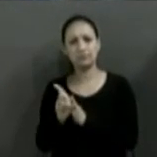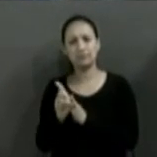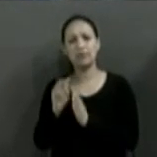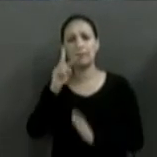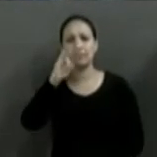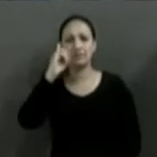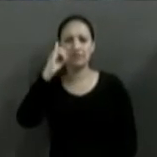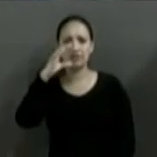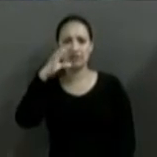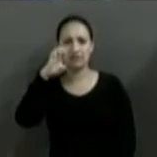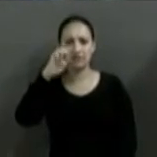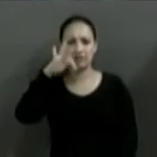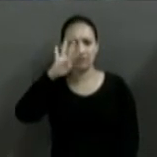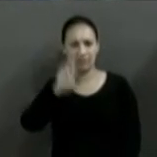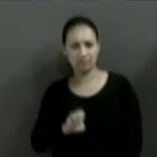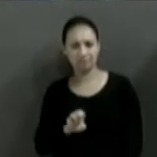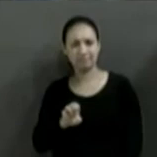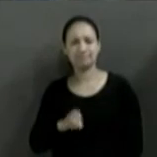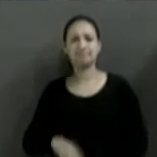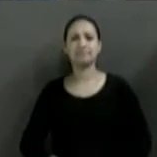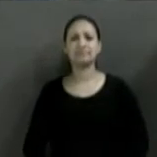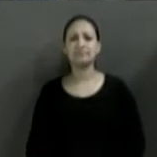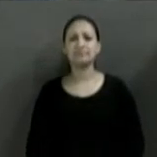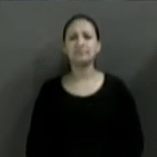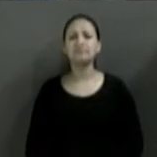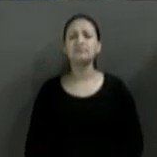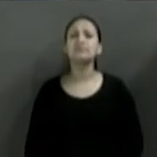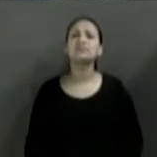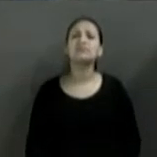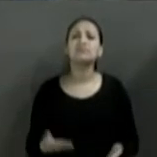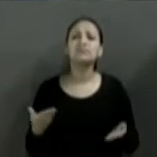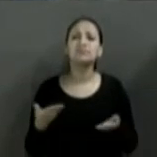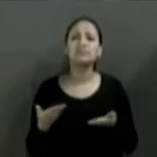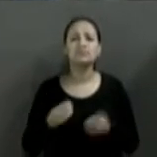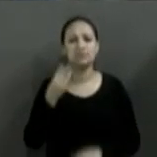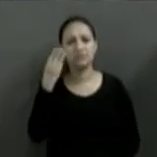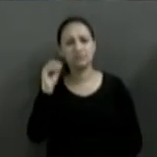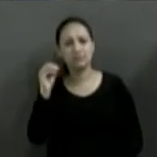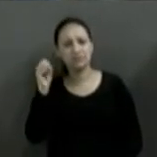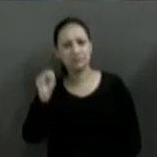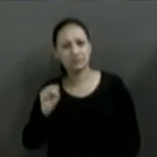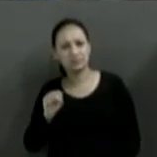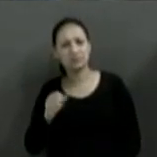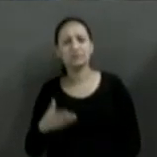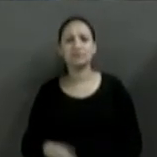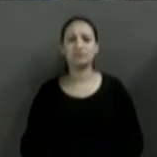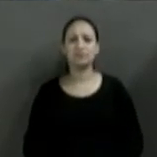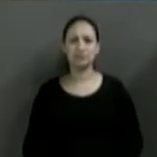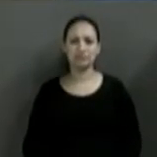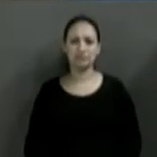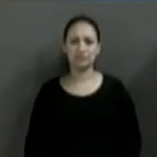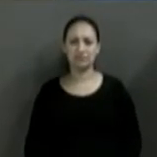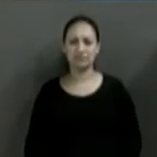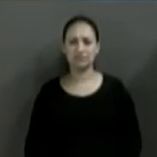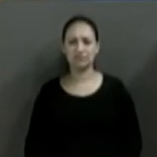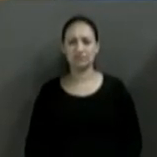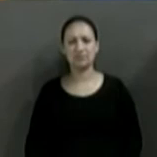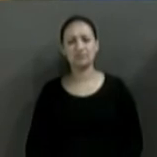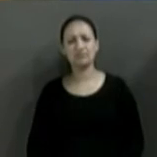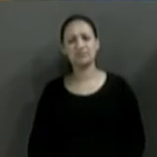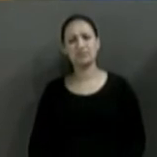Vicente Celistre. Candidato Luciano, 30 segundos. Valendo. Vicente,